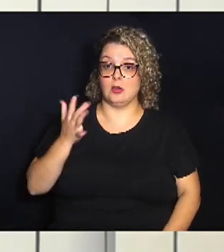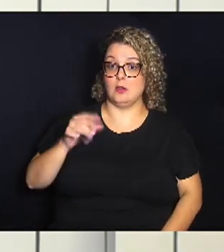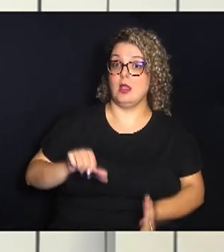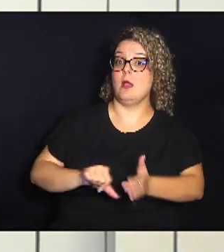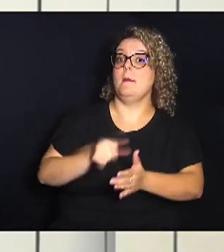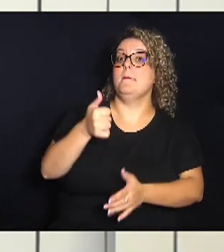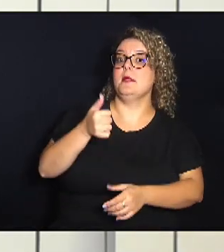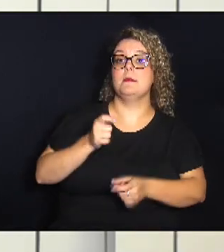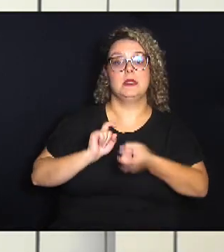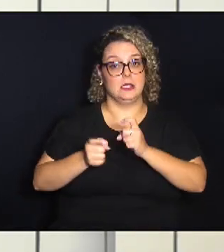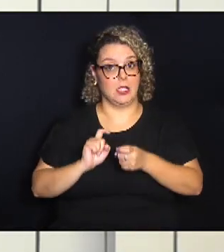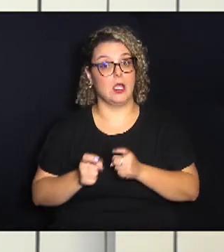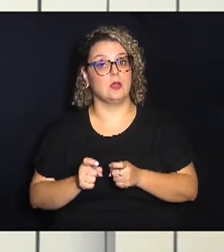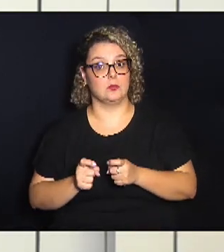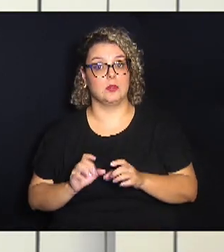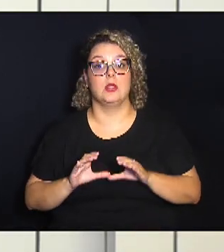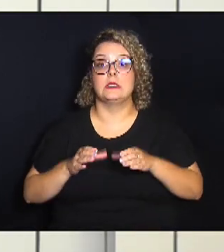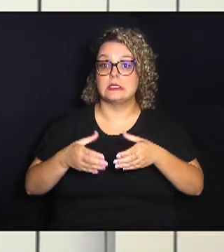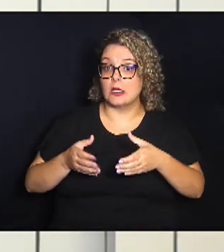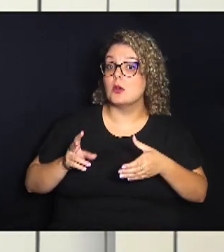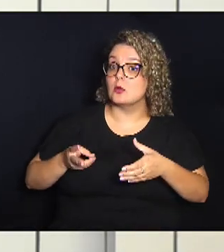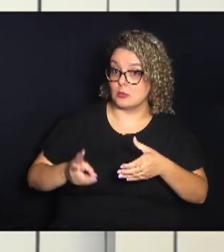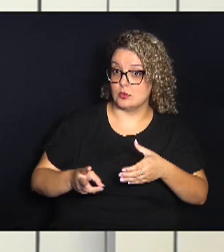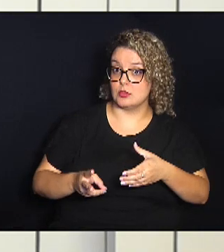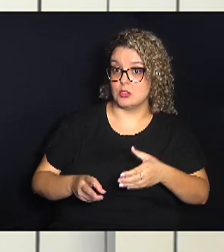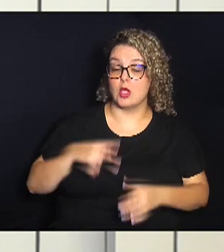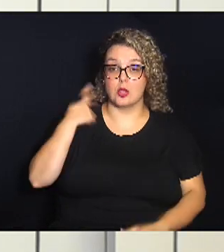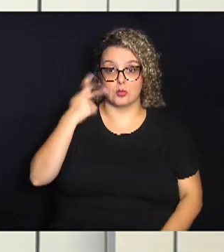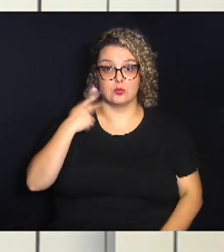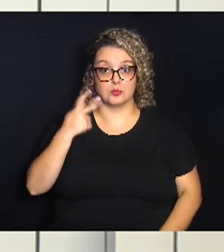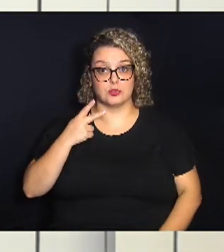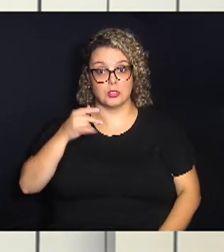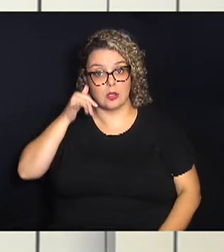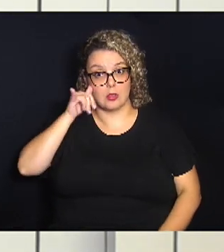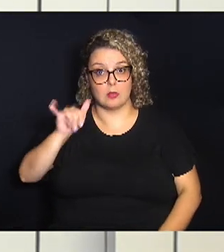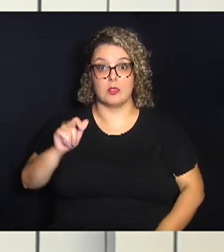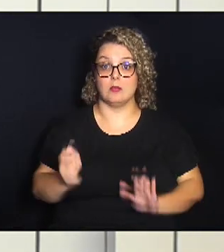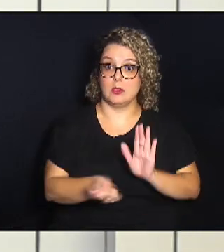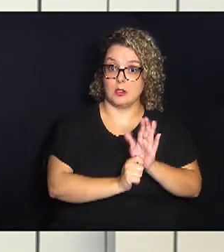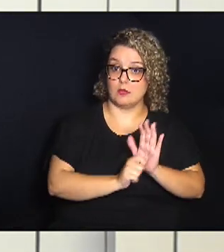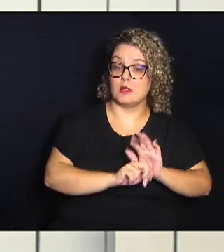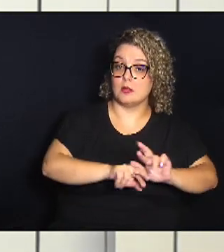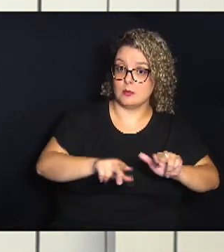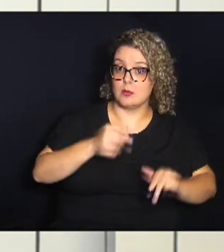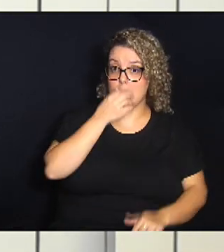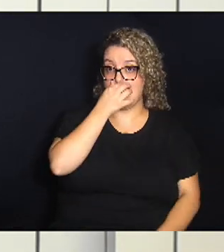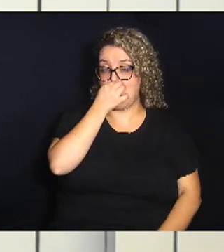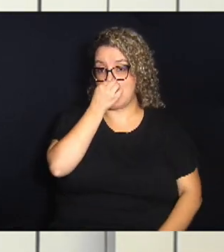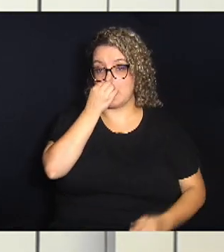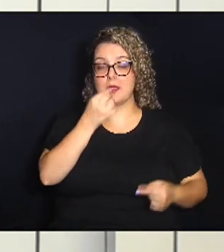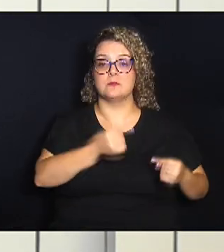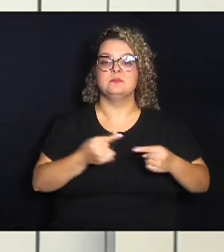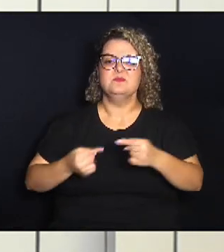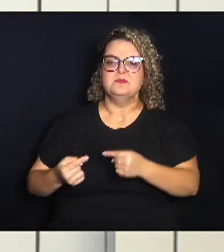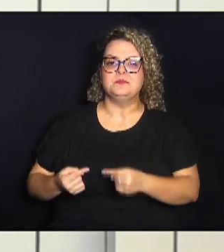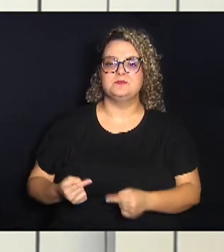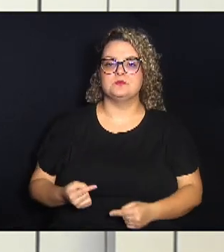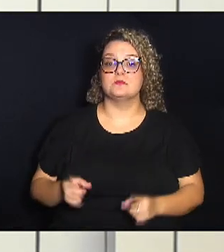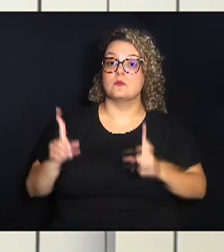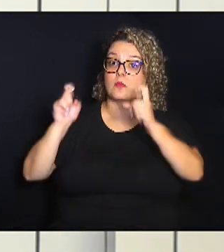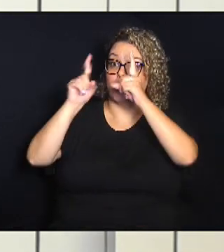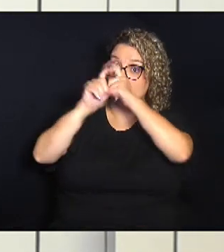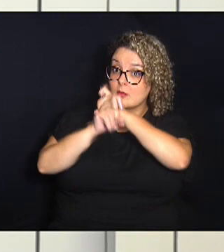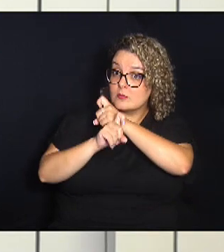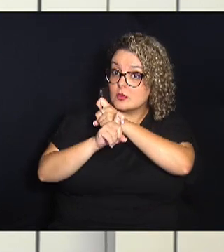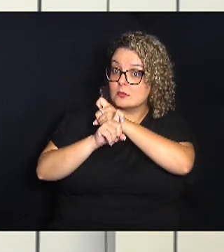primeira reunião da Comissão Permanente de Políticas de Prevenção às Drogas, que vai debater sobre a complexidade